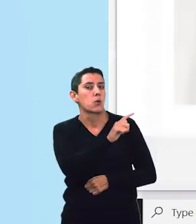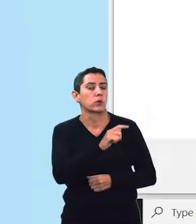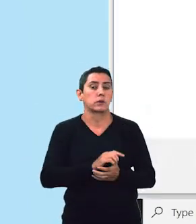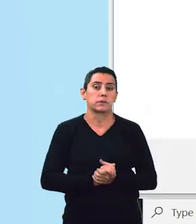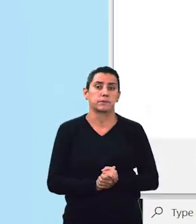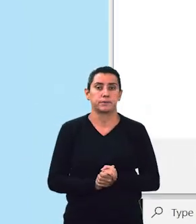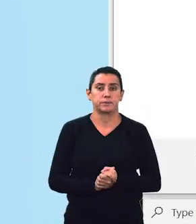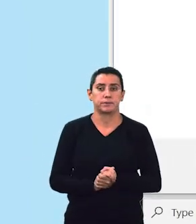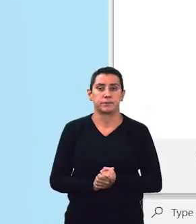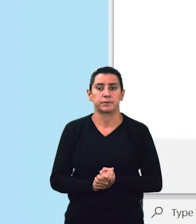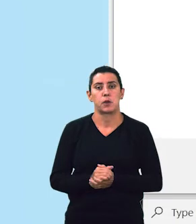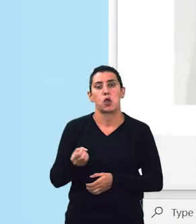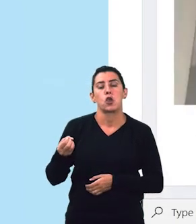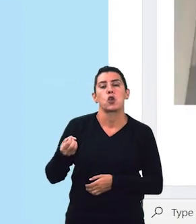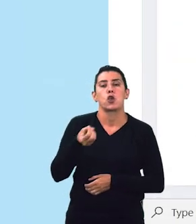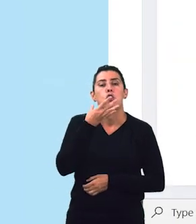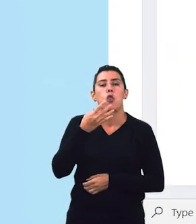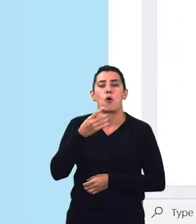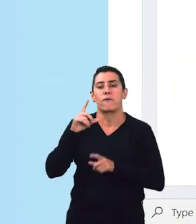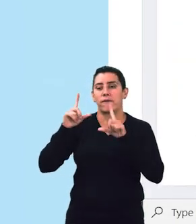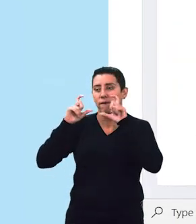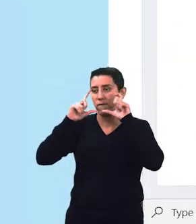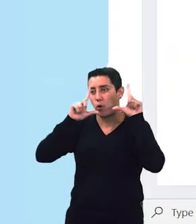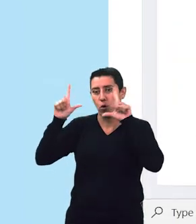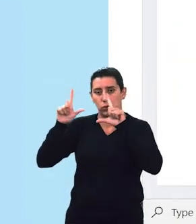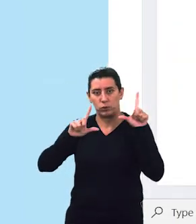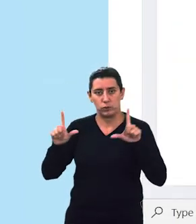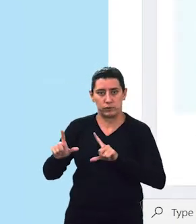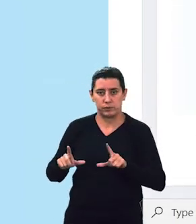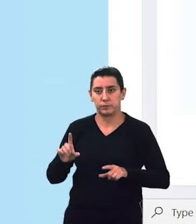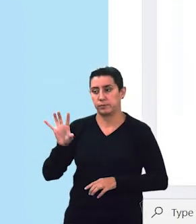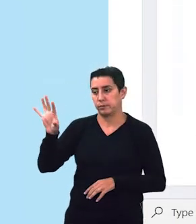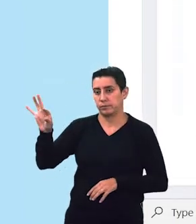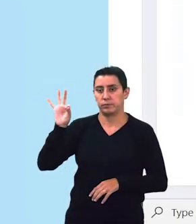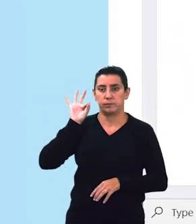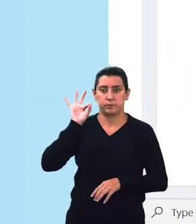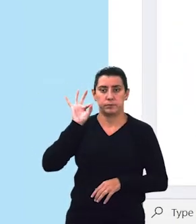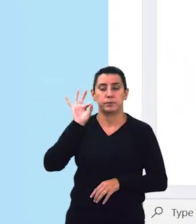Vou carregar uma outra imagem. Ok? Predict.